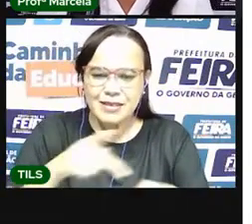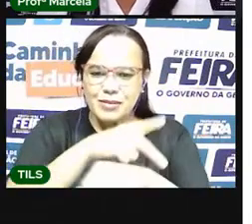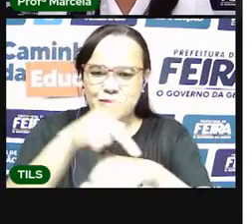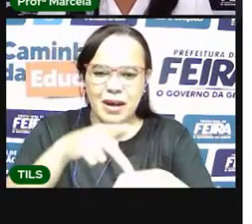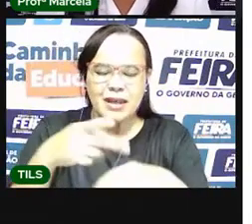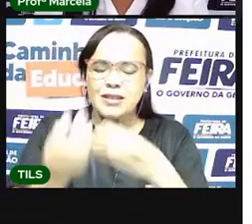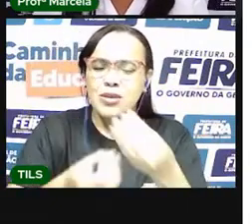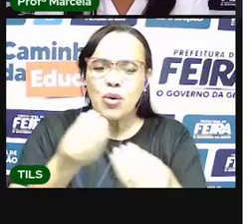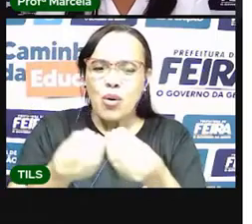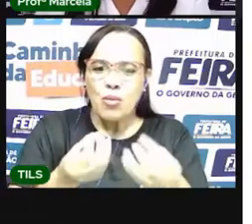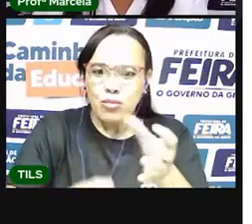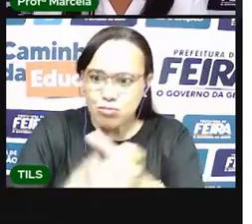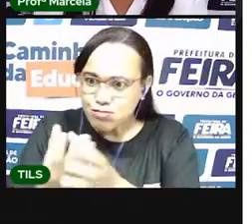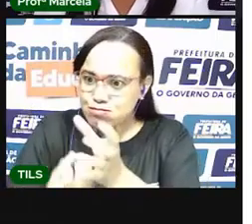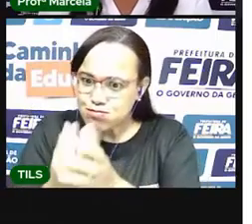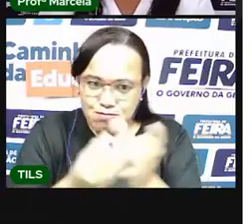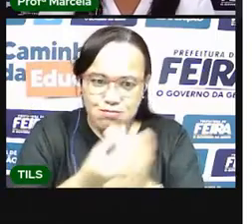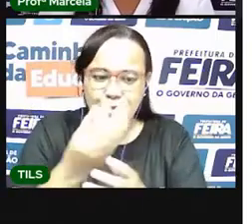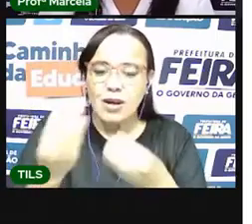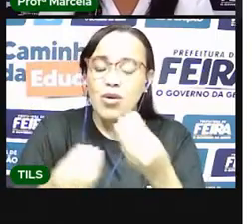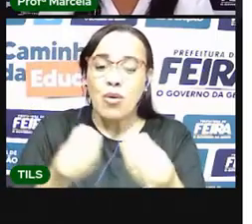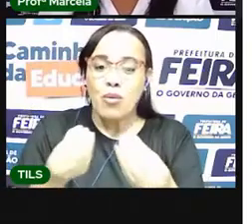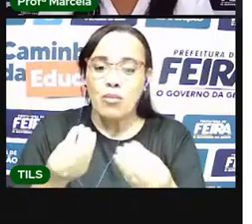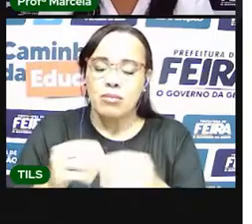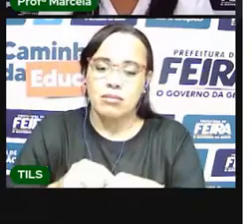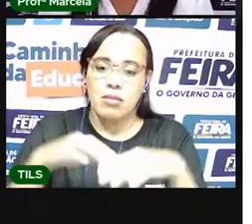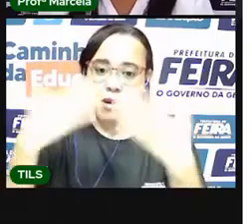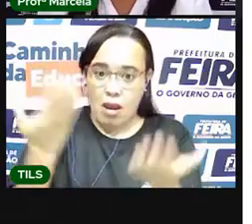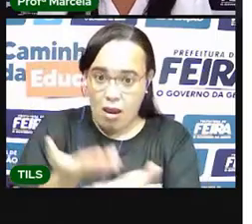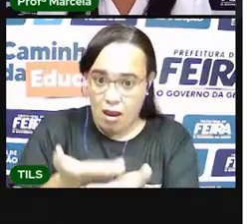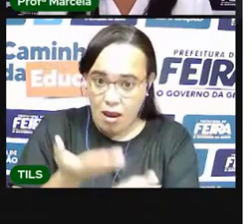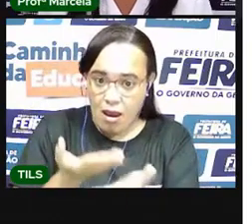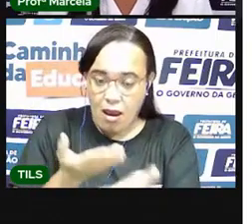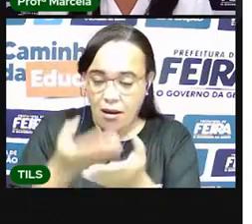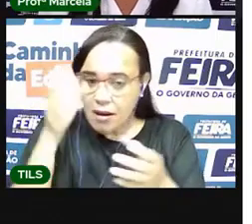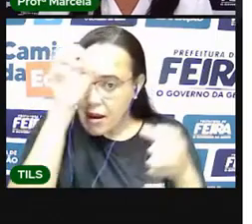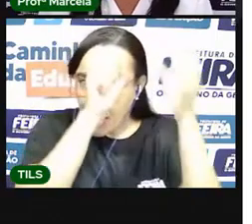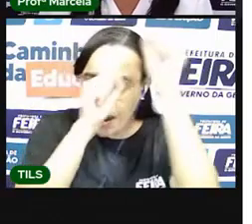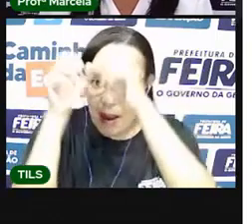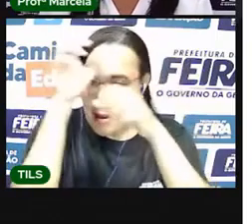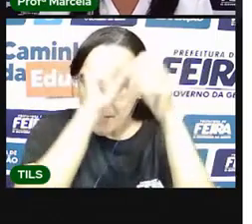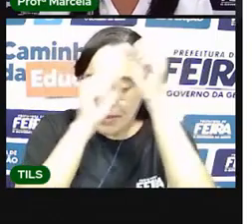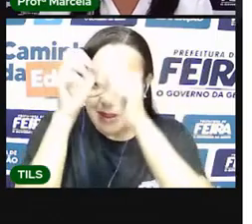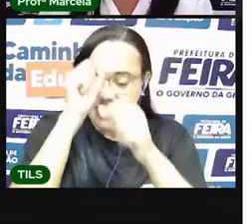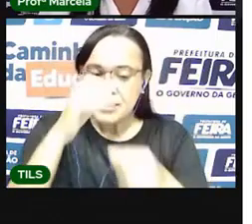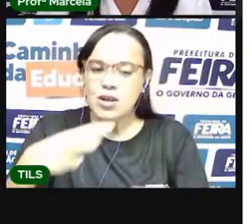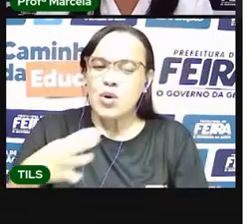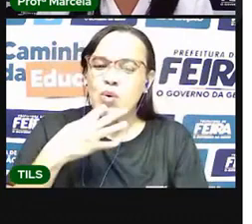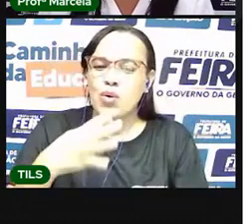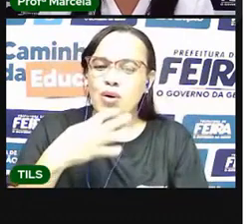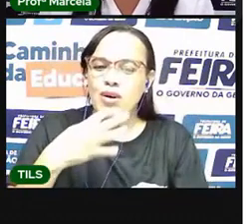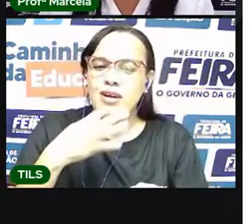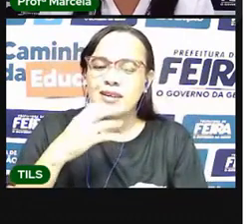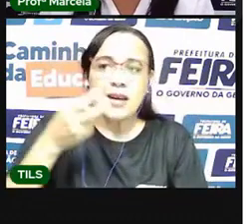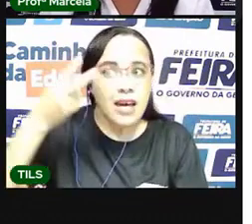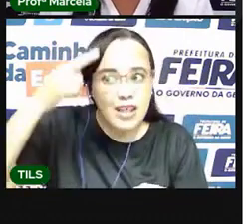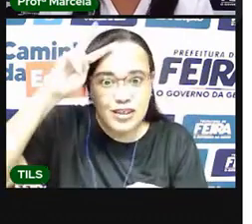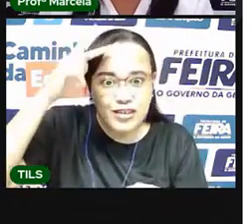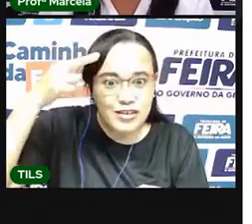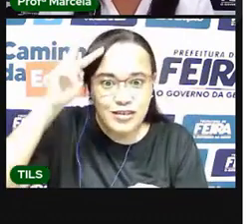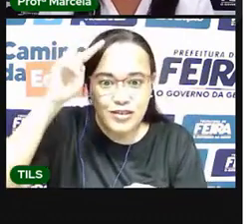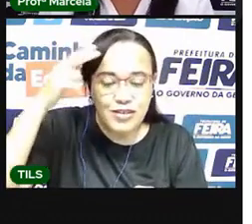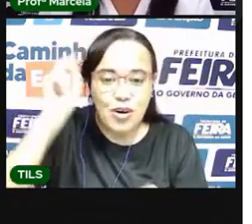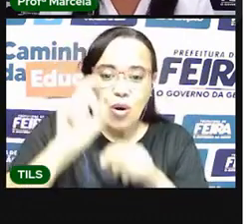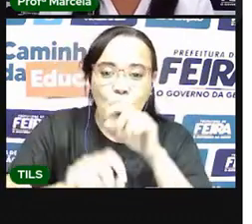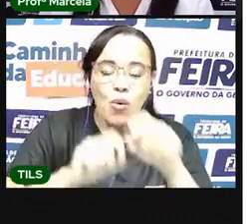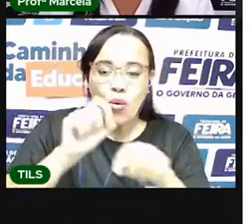Com essa aula, eu espero que vocês aprendam a conhecer a história da formação do nosso